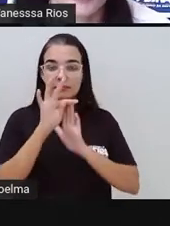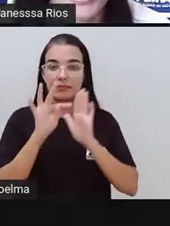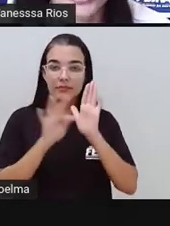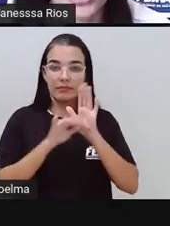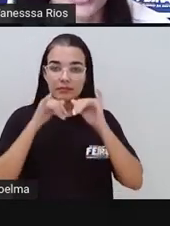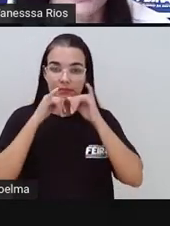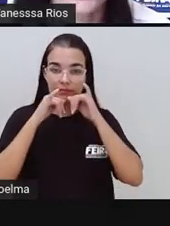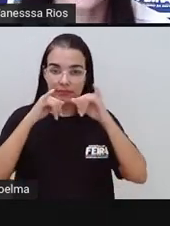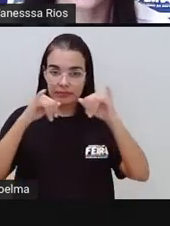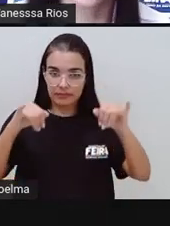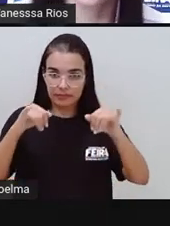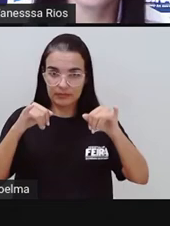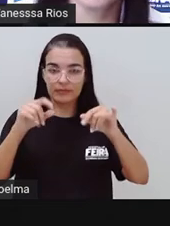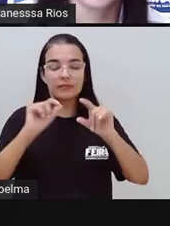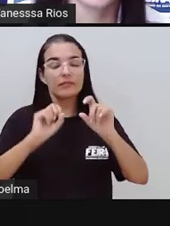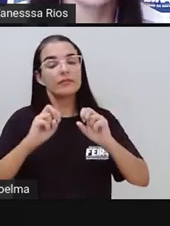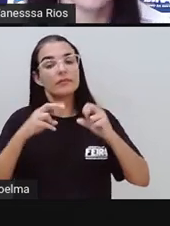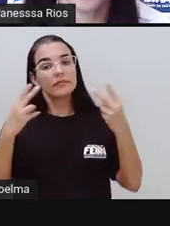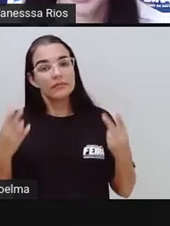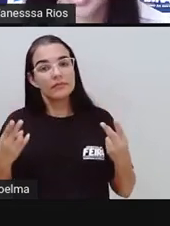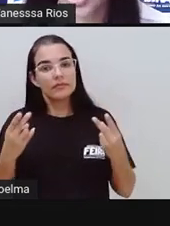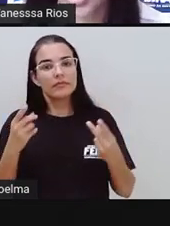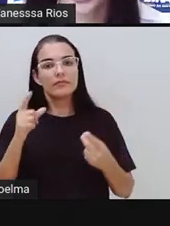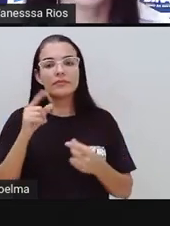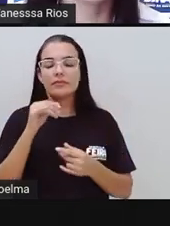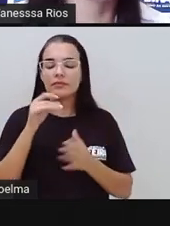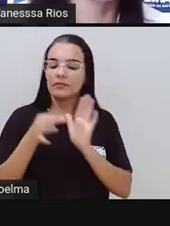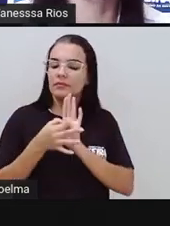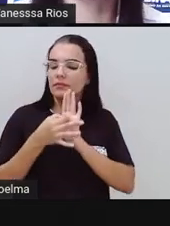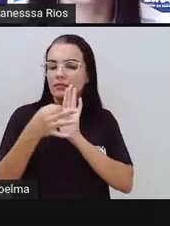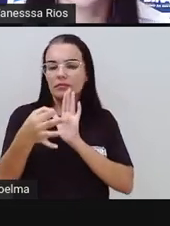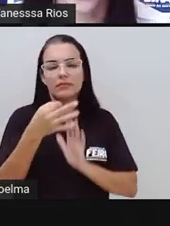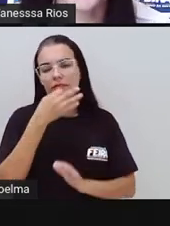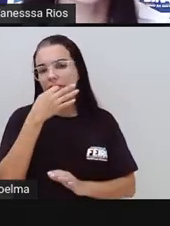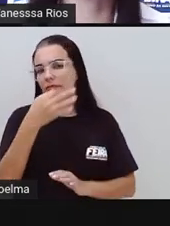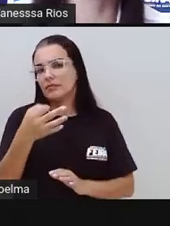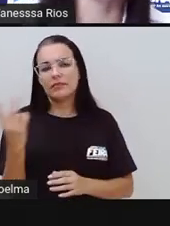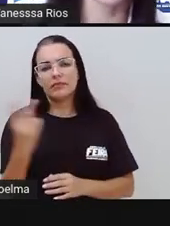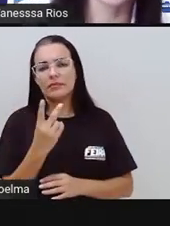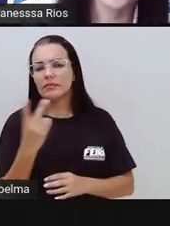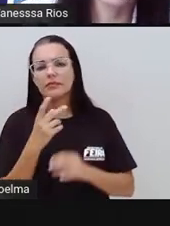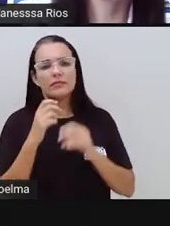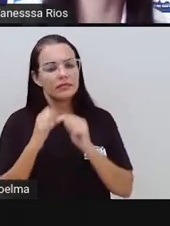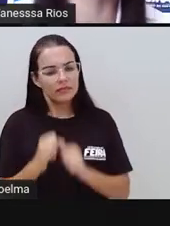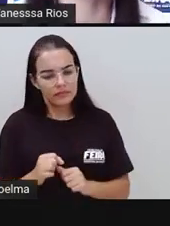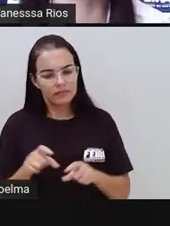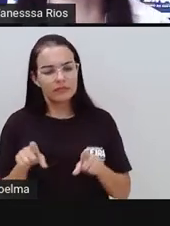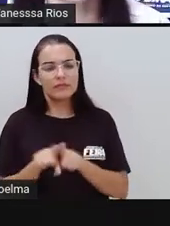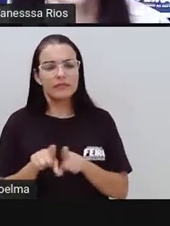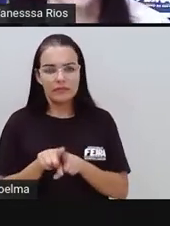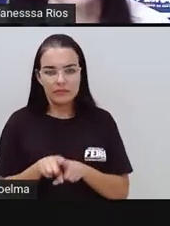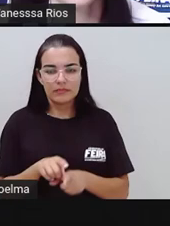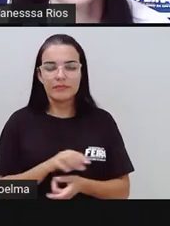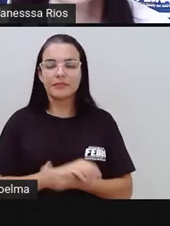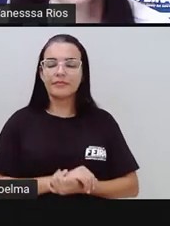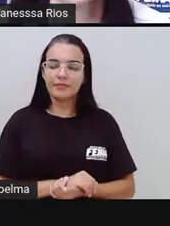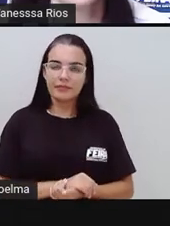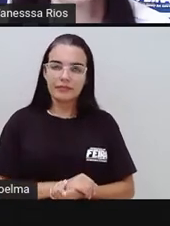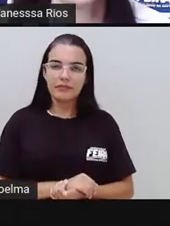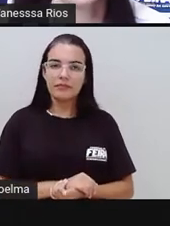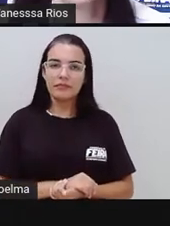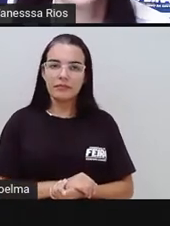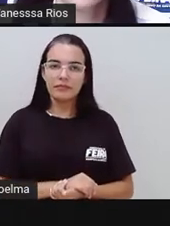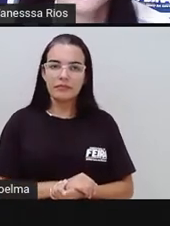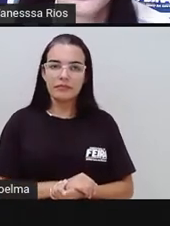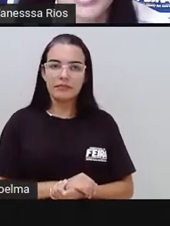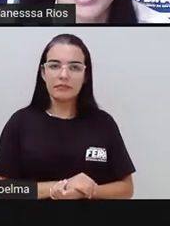informativos ou, né? Opinativos, ou as duas coisas, informativos e opinativos. E